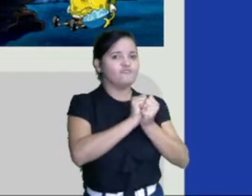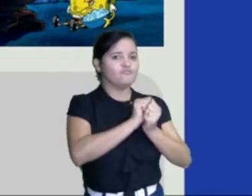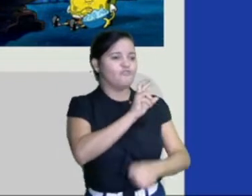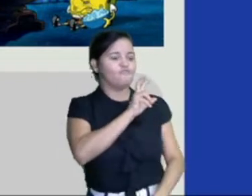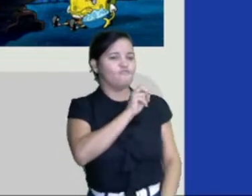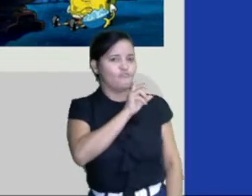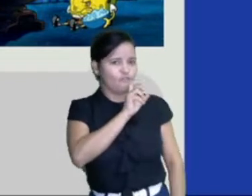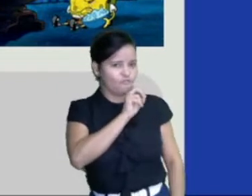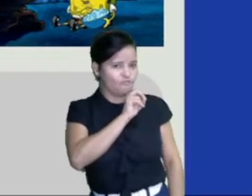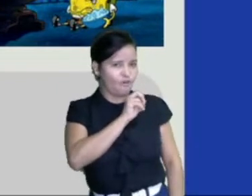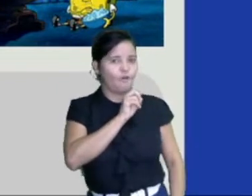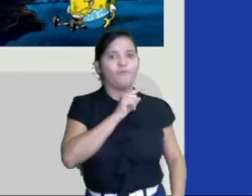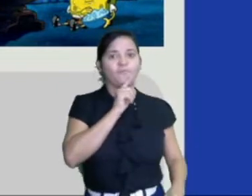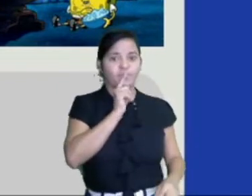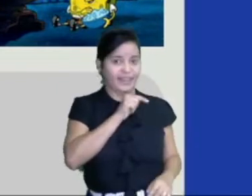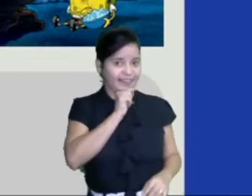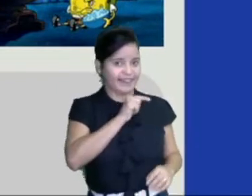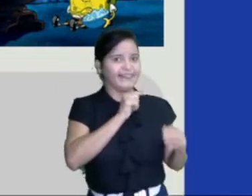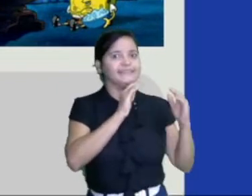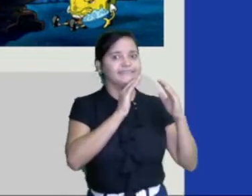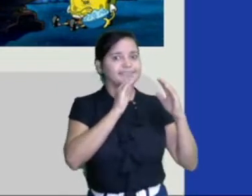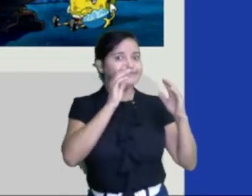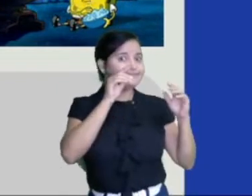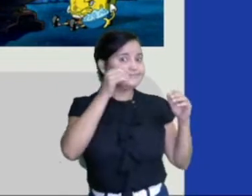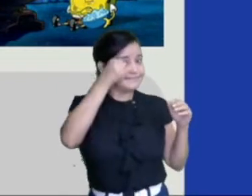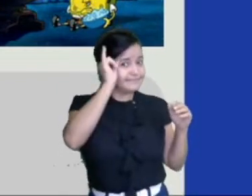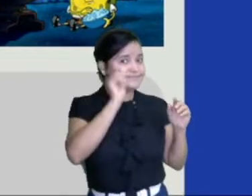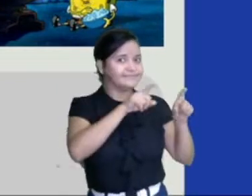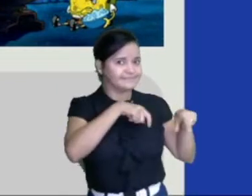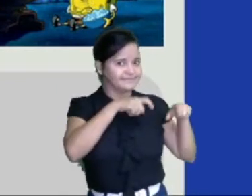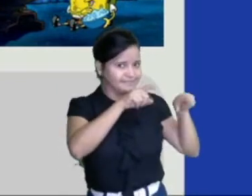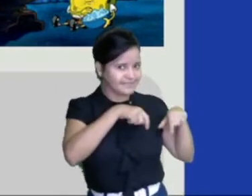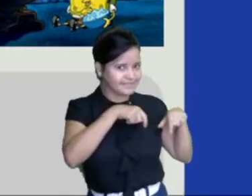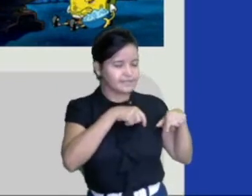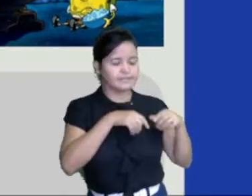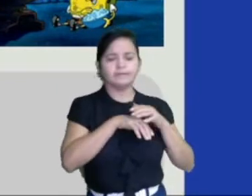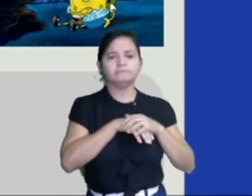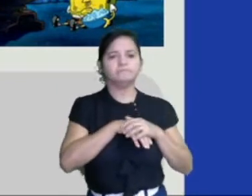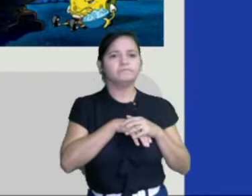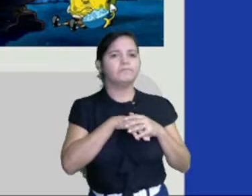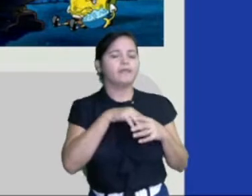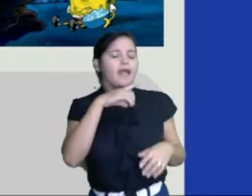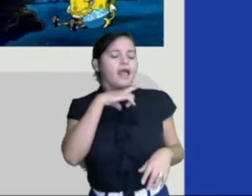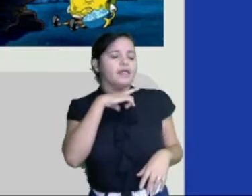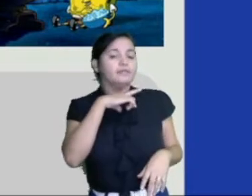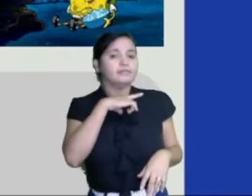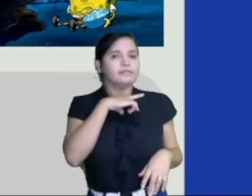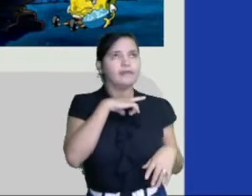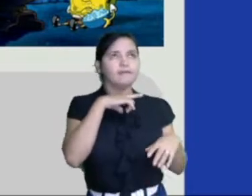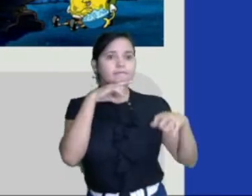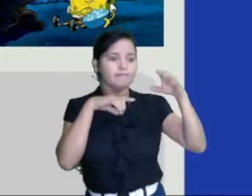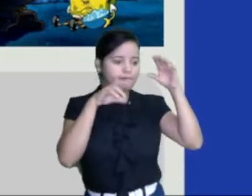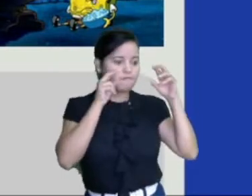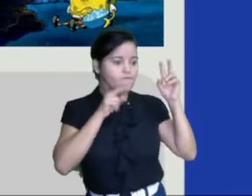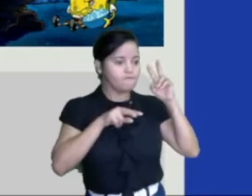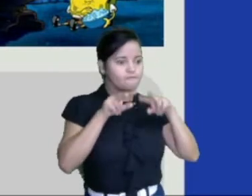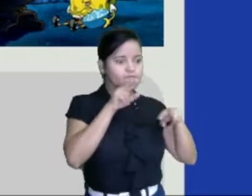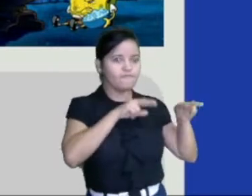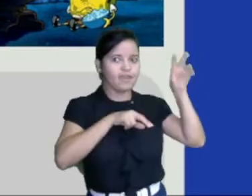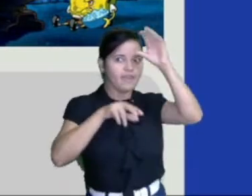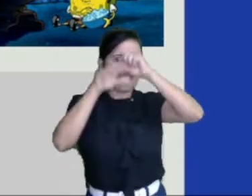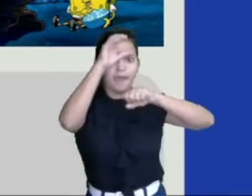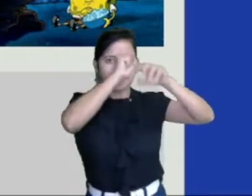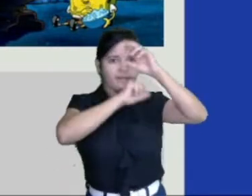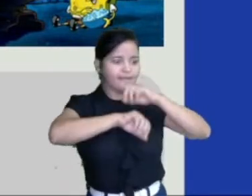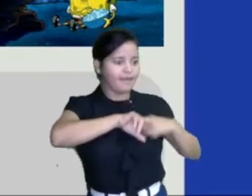lá na fazenda. Pois nesses dias, ela consegue aprender muitas